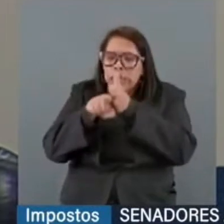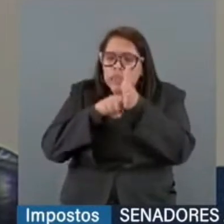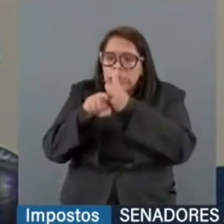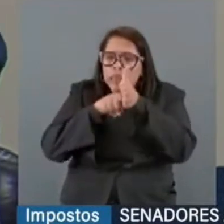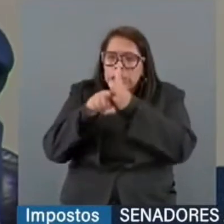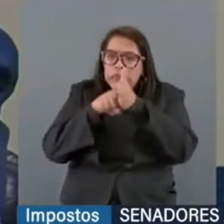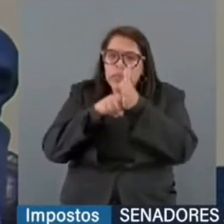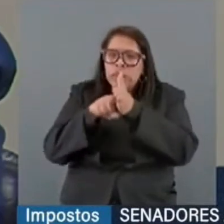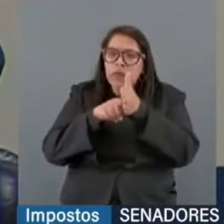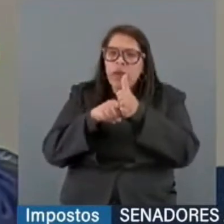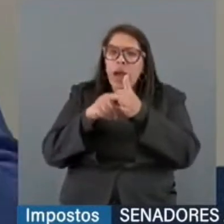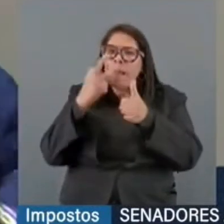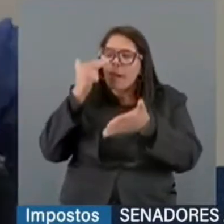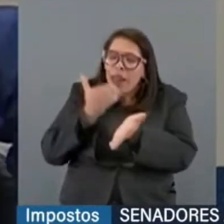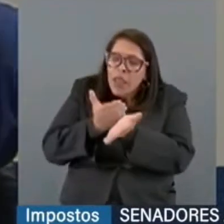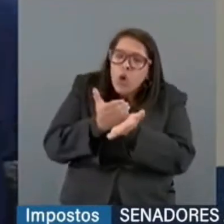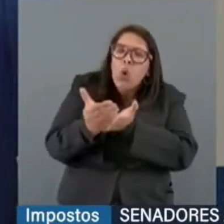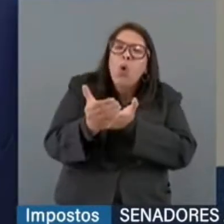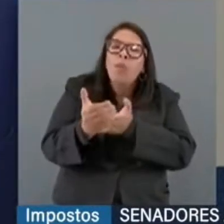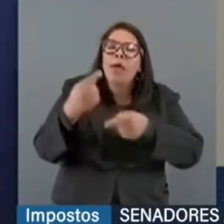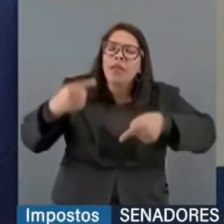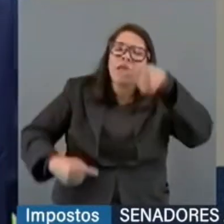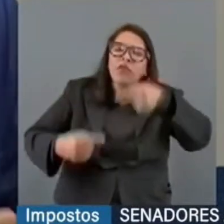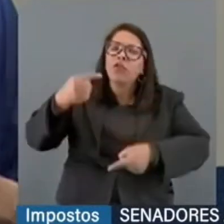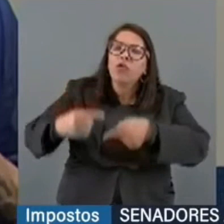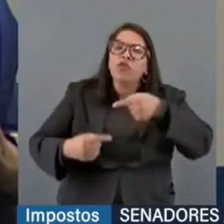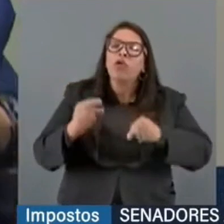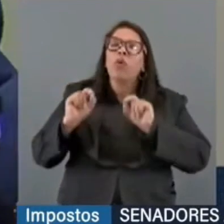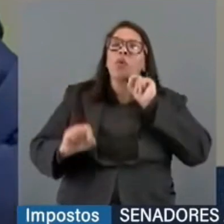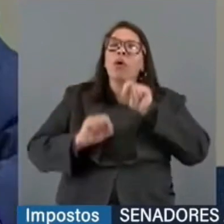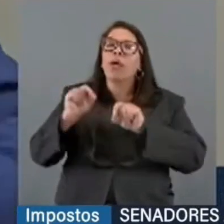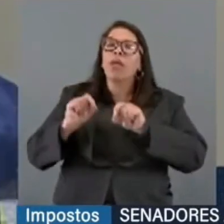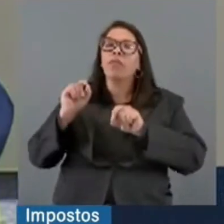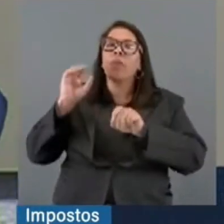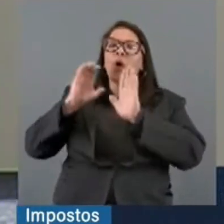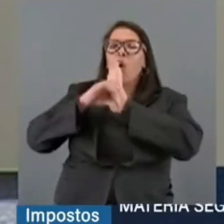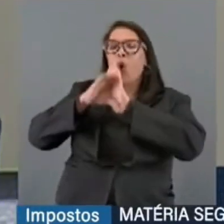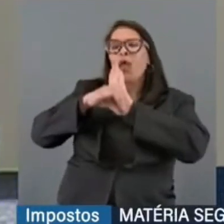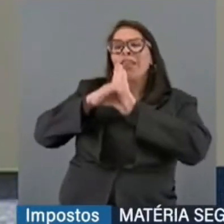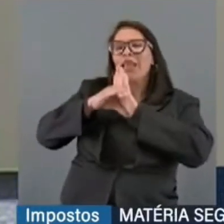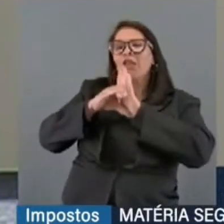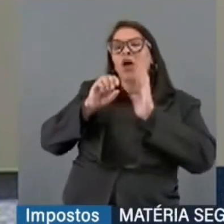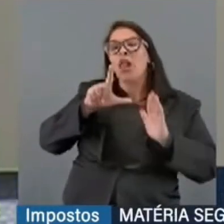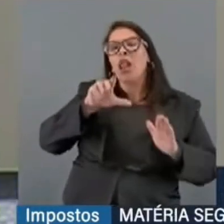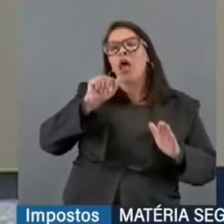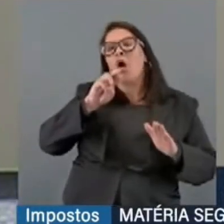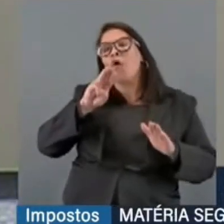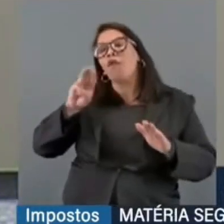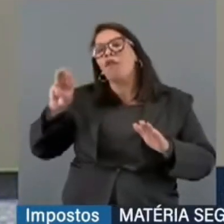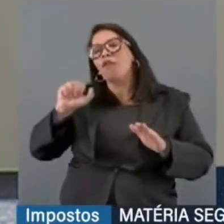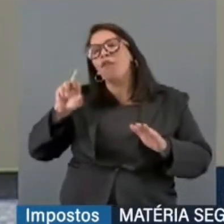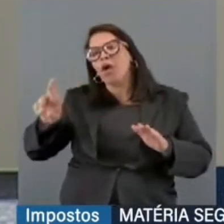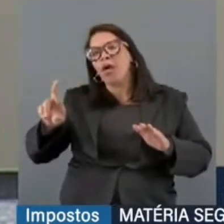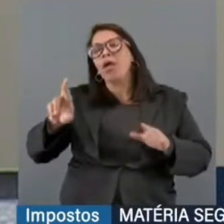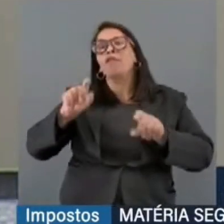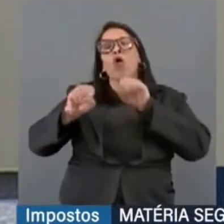ainda que de uma forma preliminar, discutir esse conceito do Loffer, que foi um conceito